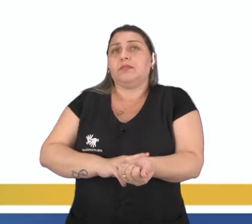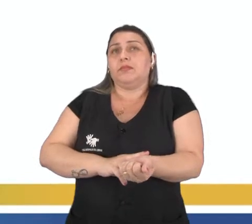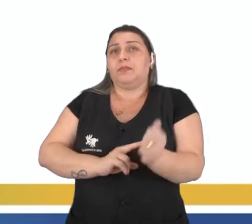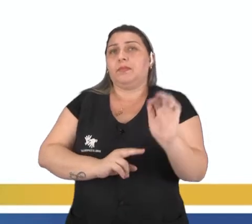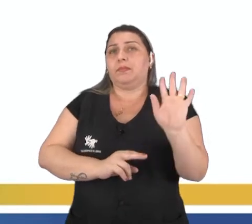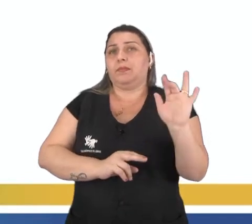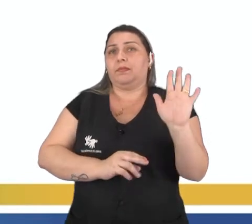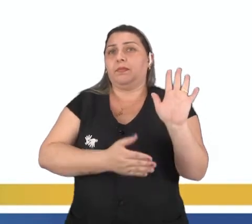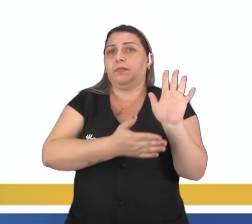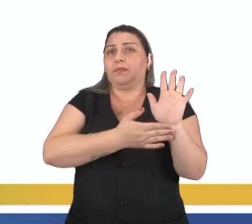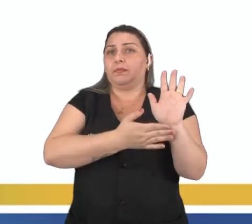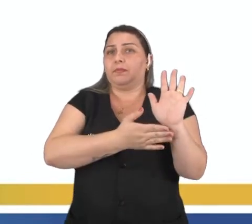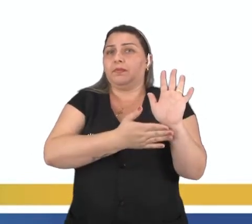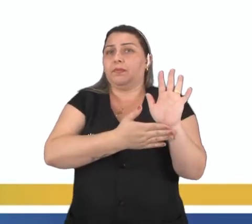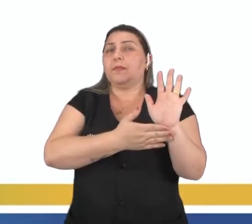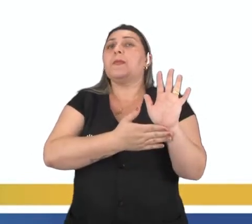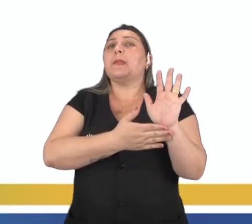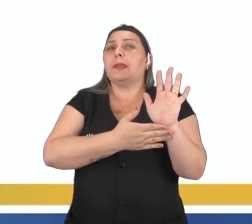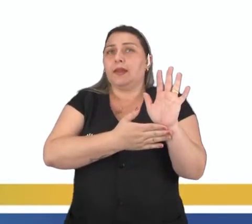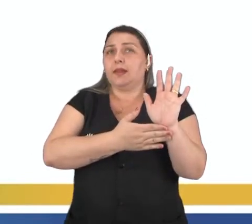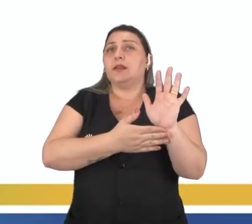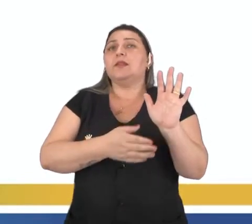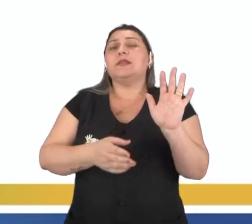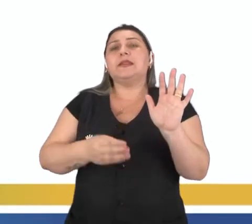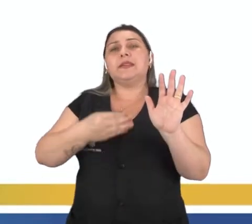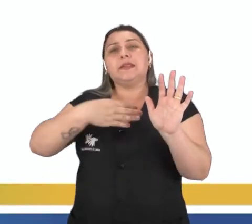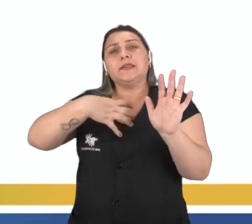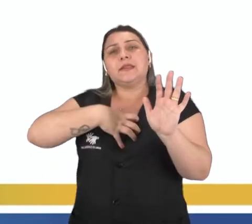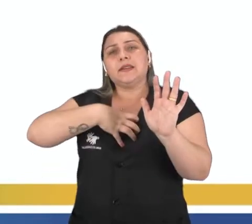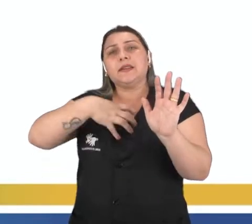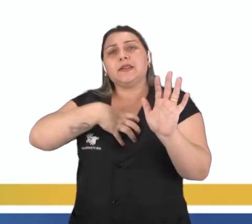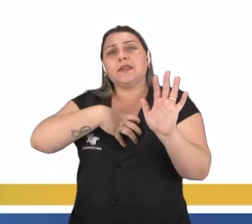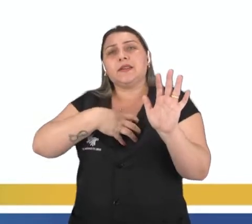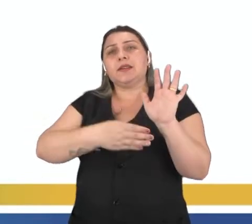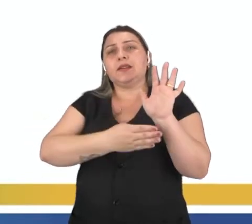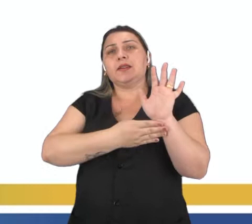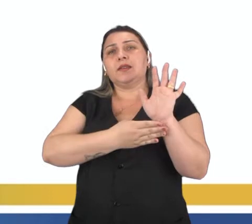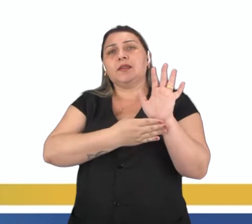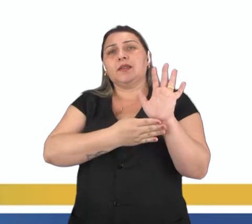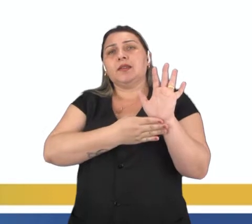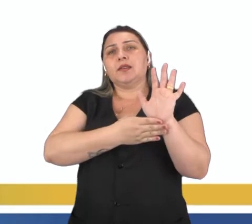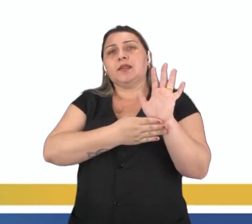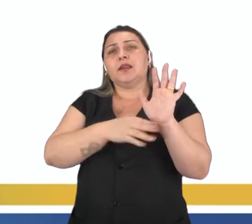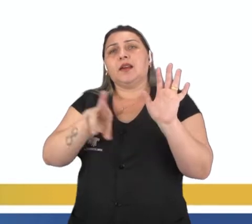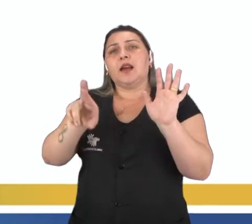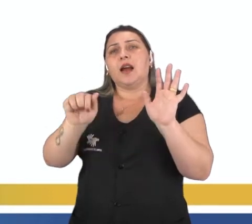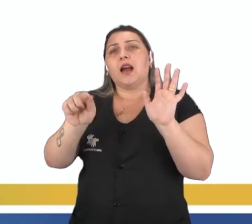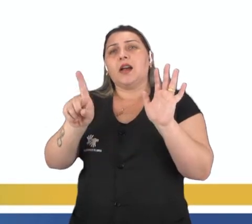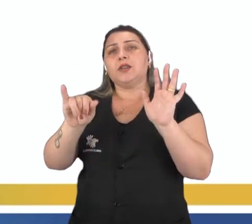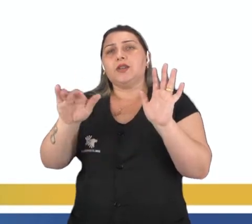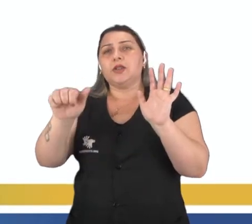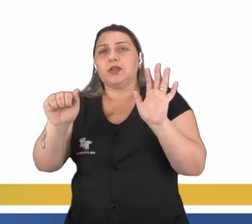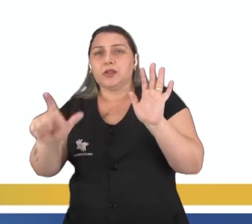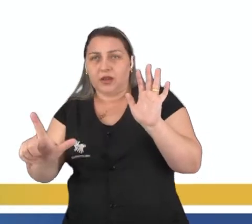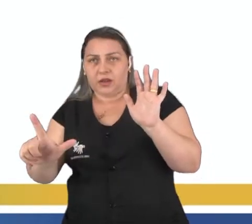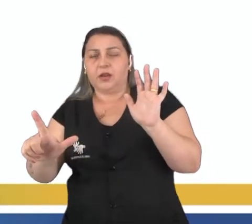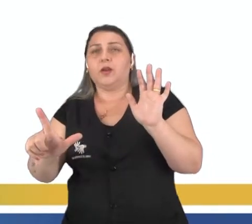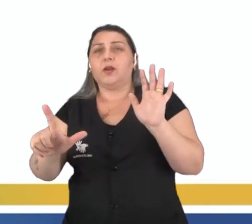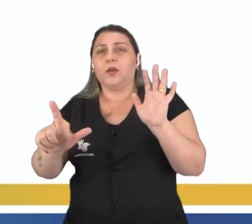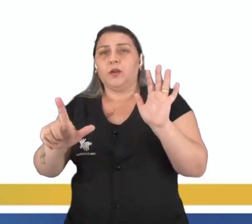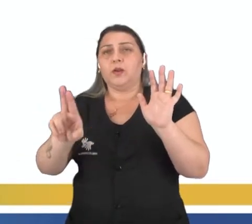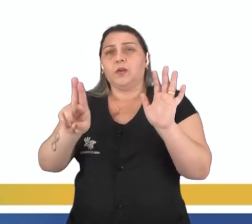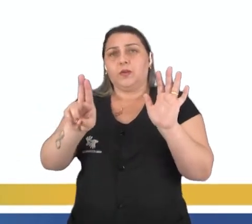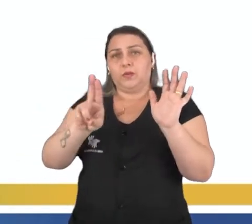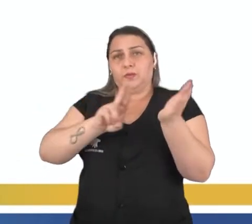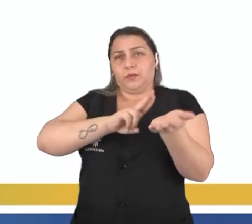palma da mão. Nessa região, você irá sentir o pulso da artéria radial, com o indicador e o dedo